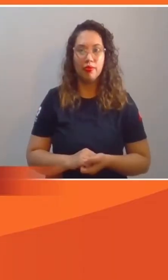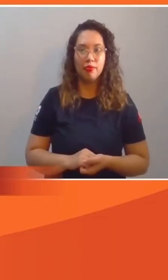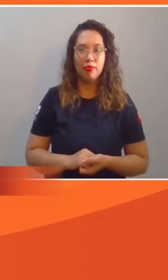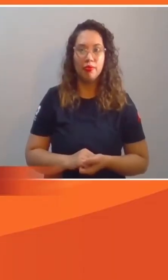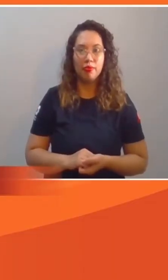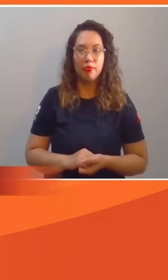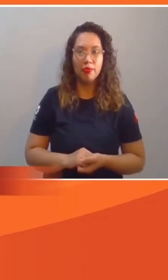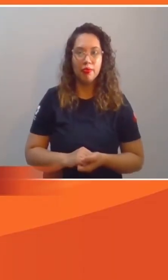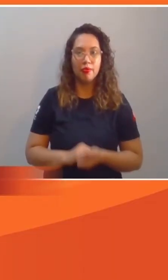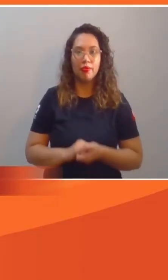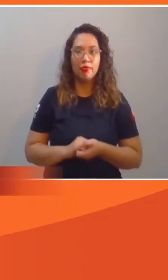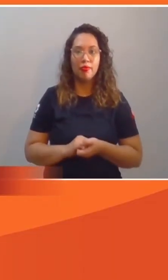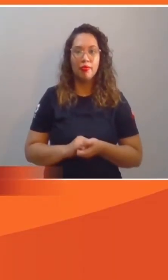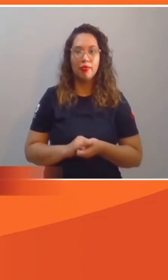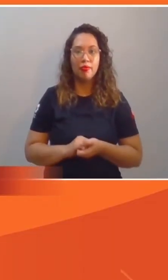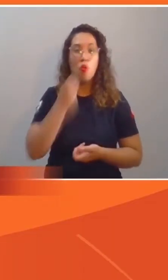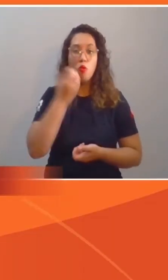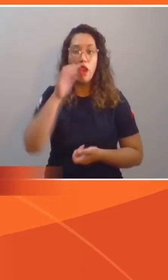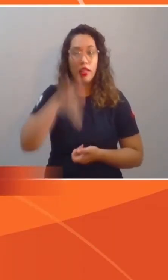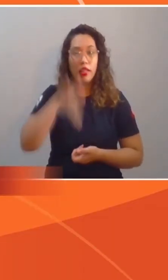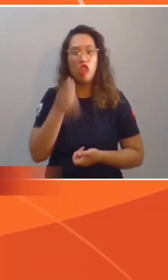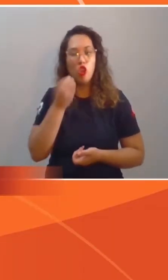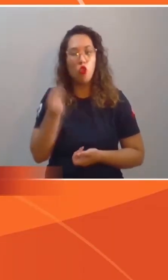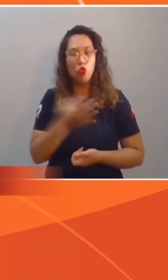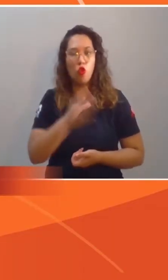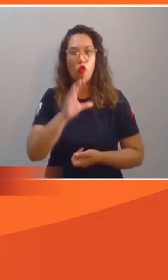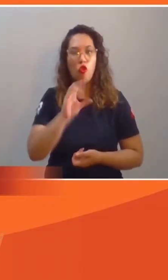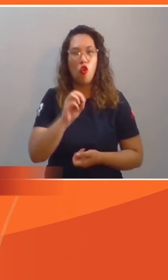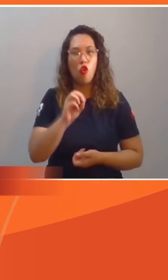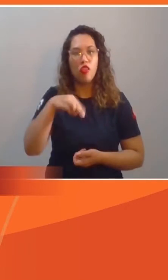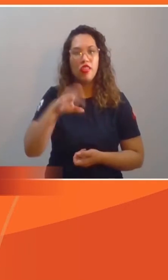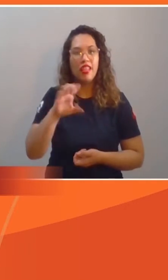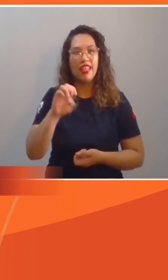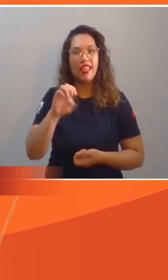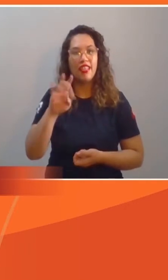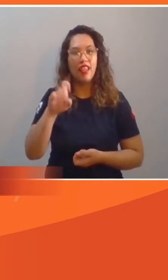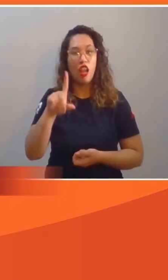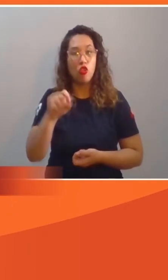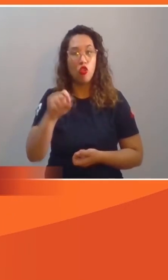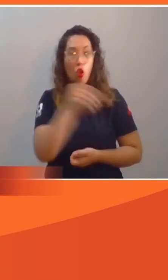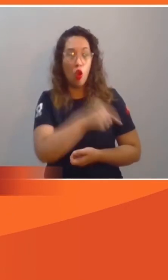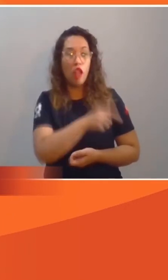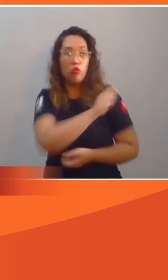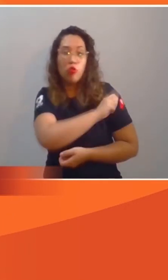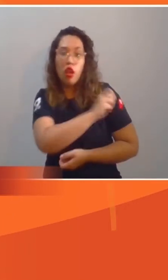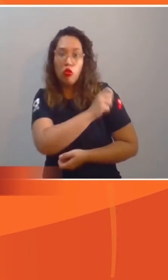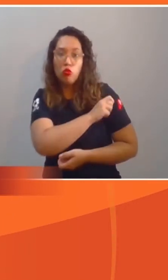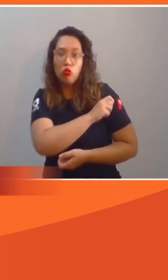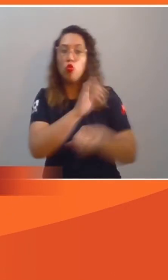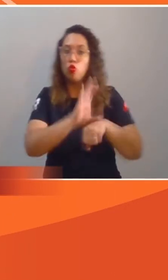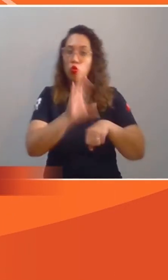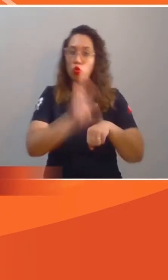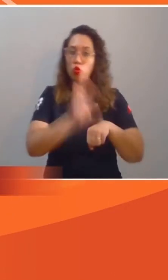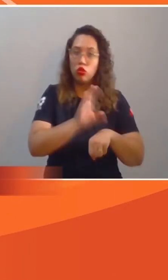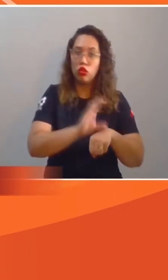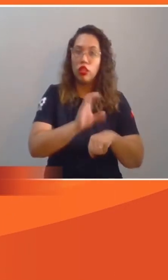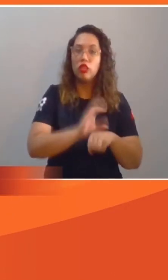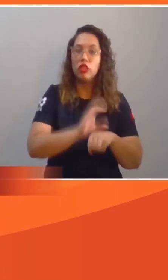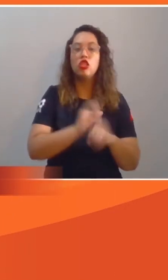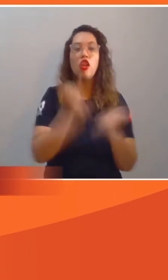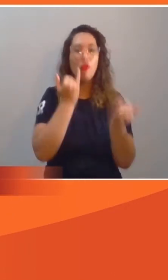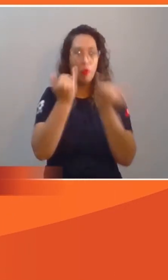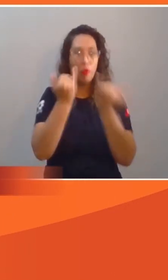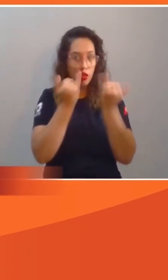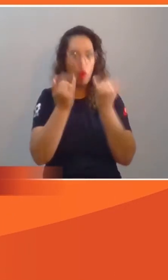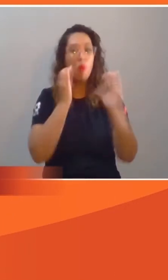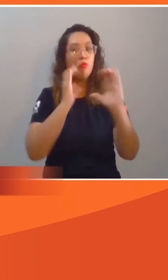Boa tarde, estamos começando mais um Conectados. O programa é uma produção dos alunos dos cursos da Faculdade de Informação e